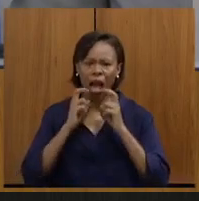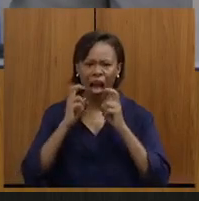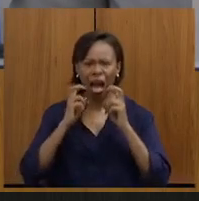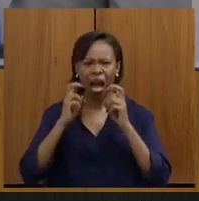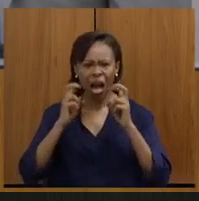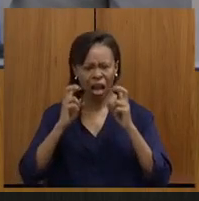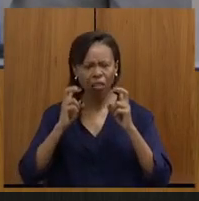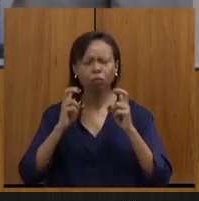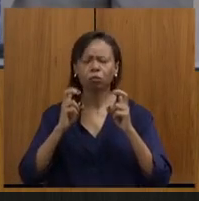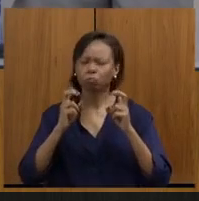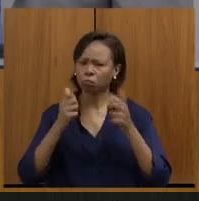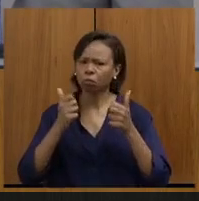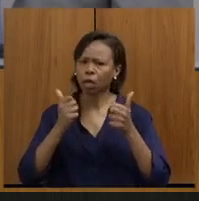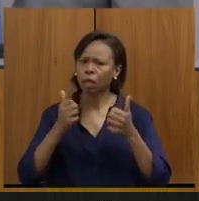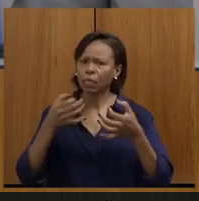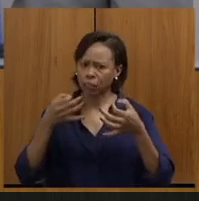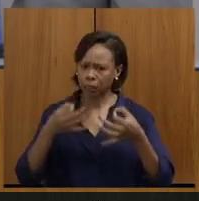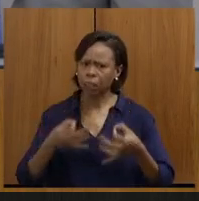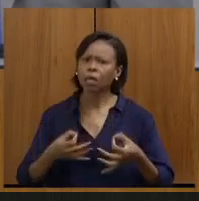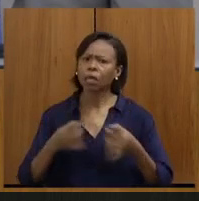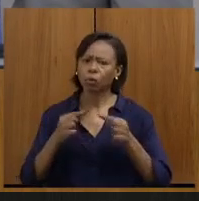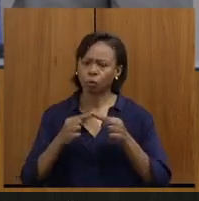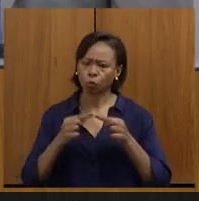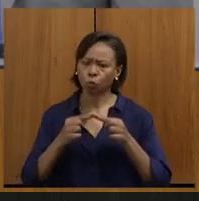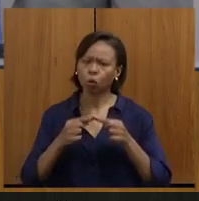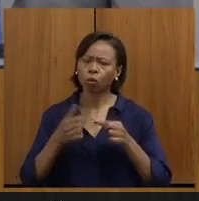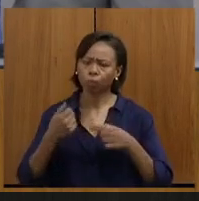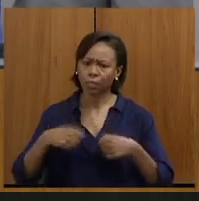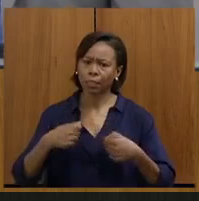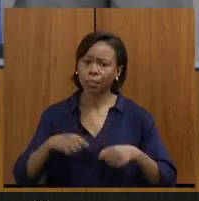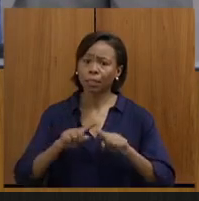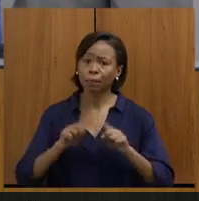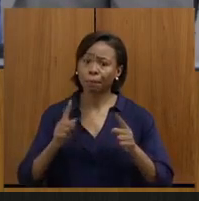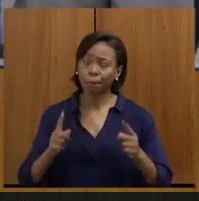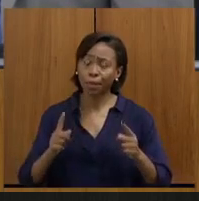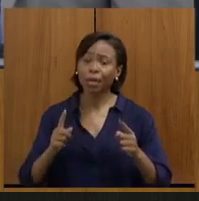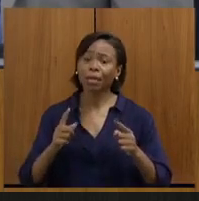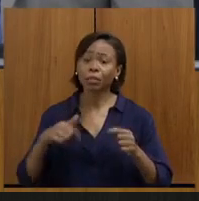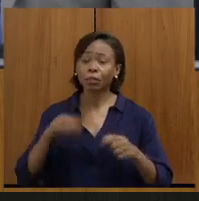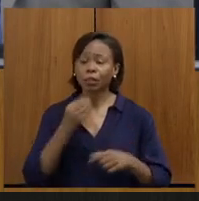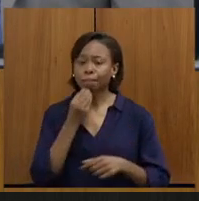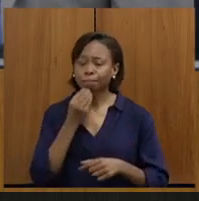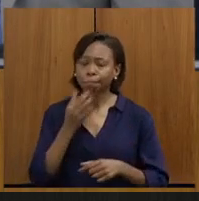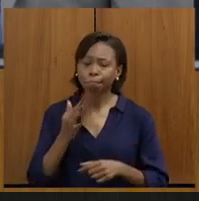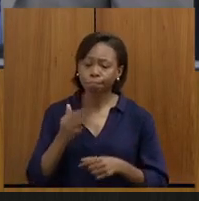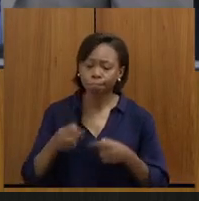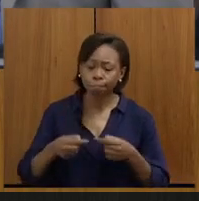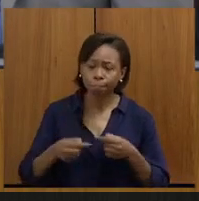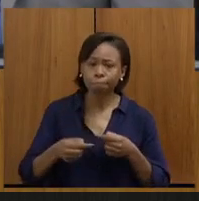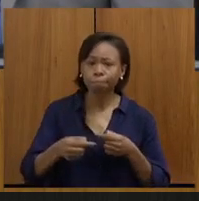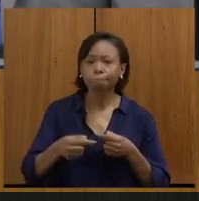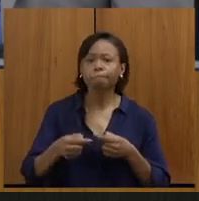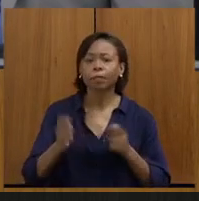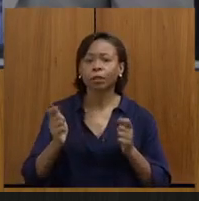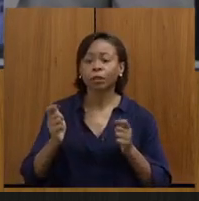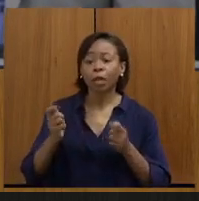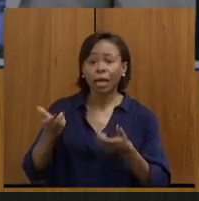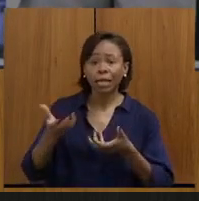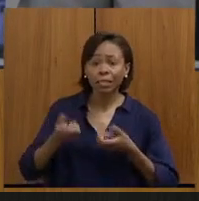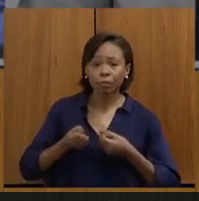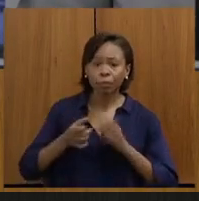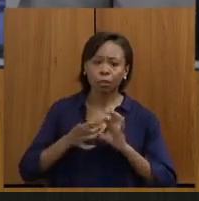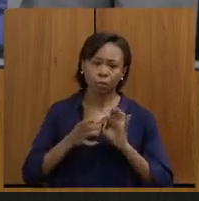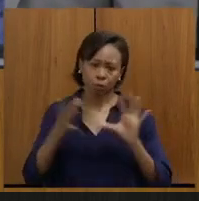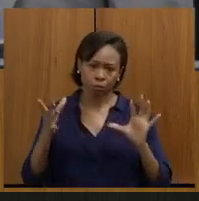legítimo, mas é um grito que tem que ser dado, e a gente tem a expectativa aí nas próximas semanas de receber essa autorização finalmente.